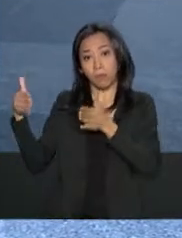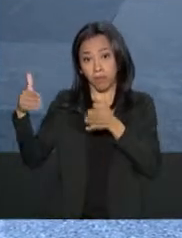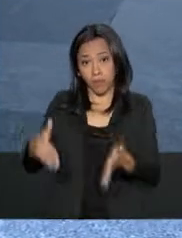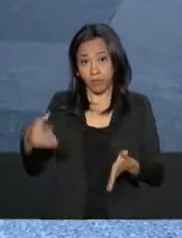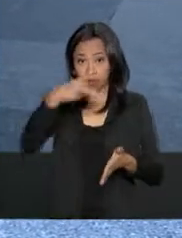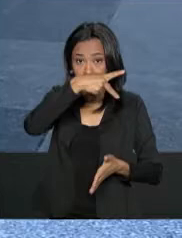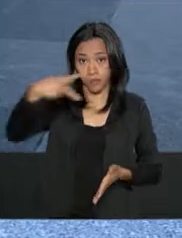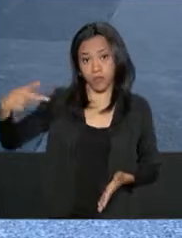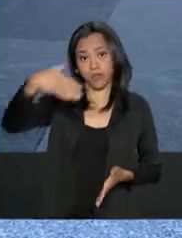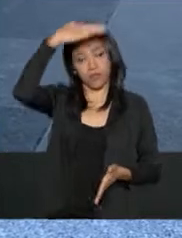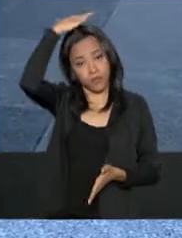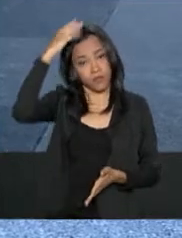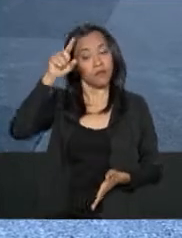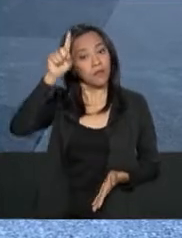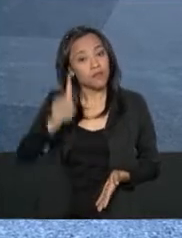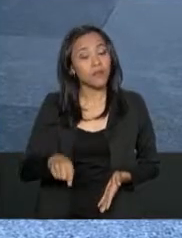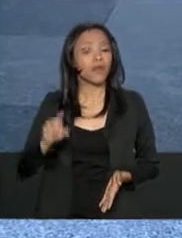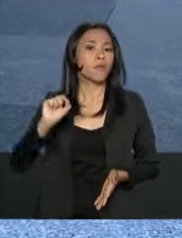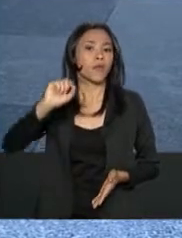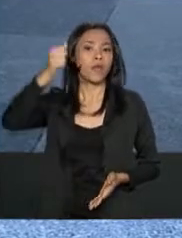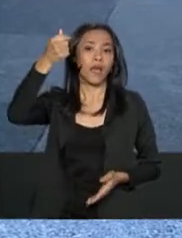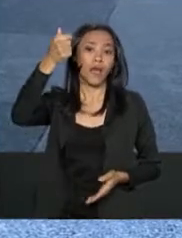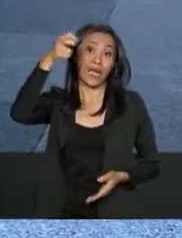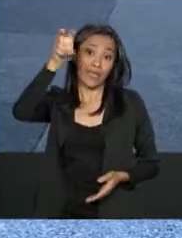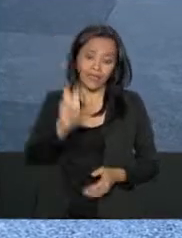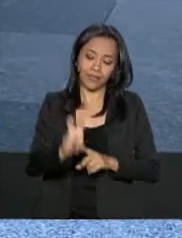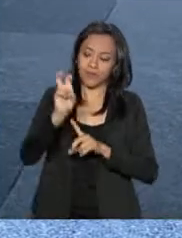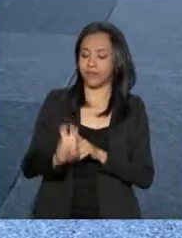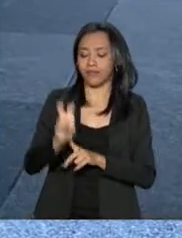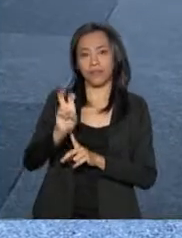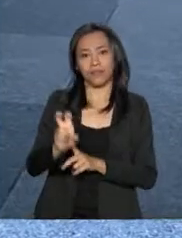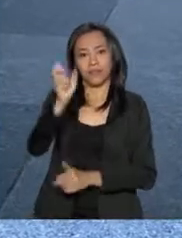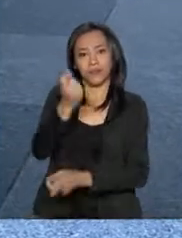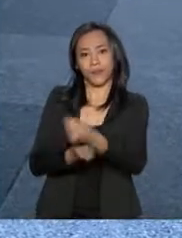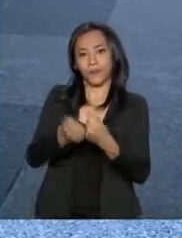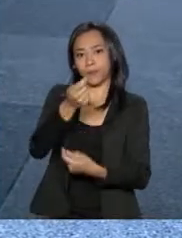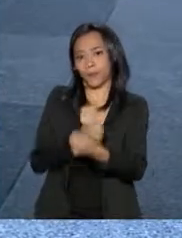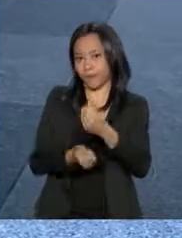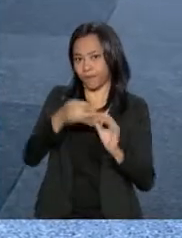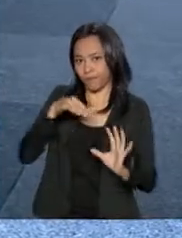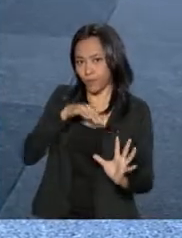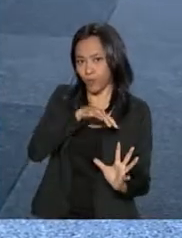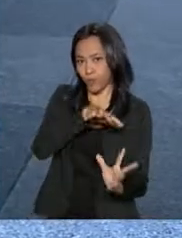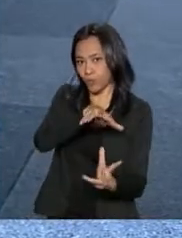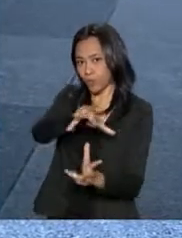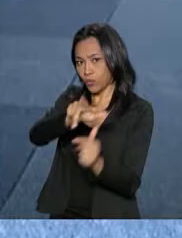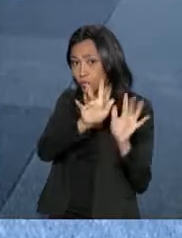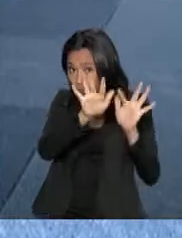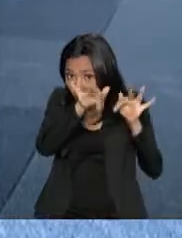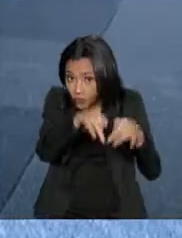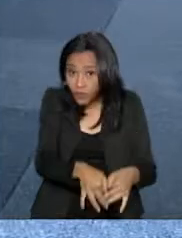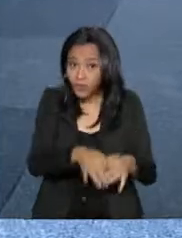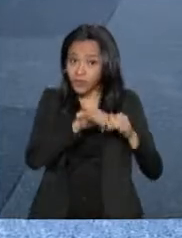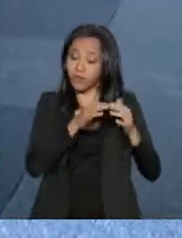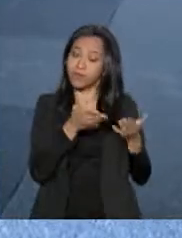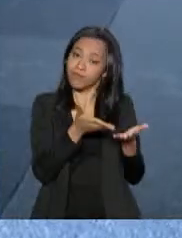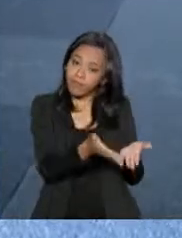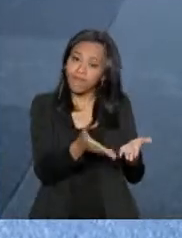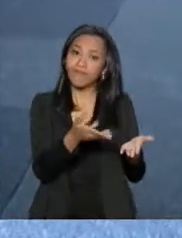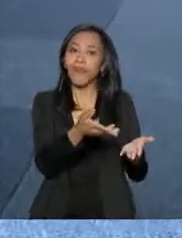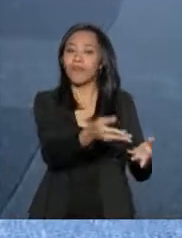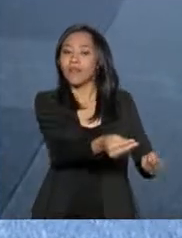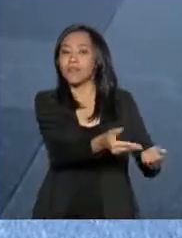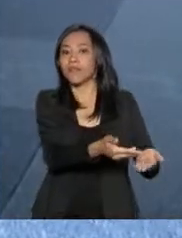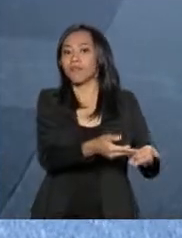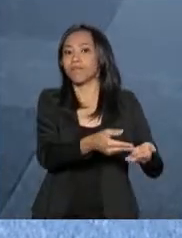bloco, que equivale hoje à quinta maior economia do mundo. Ao final da cúpula, a presidência pró-tempore do bloco será